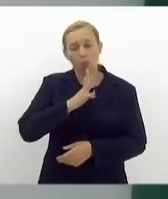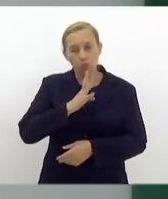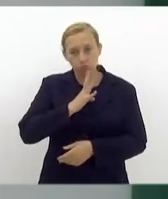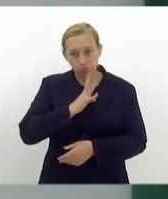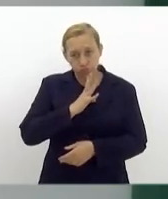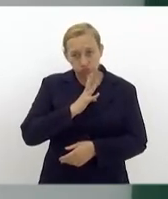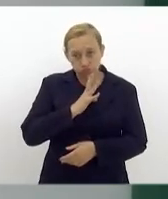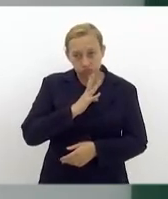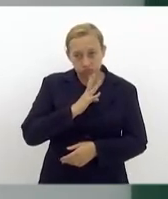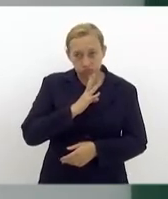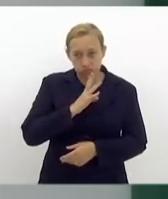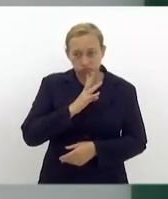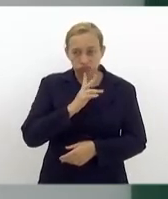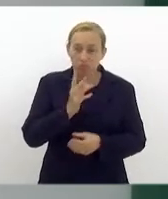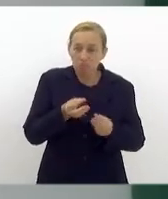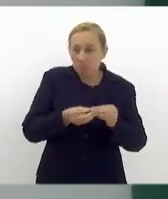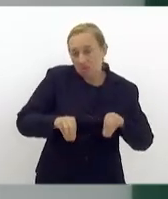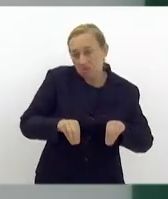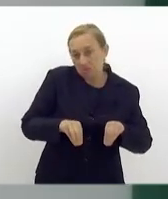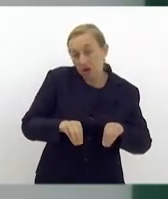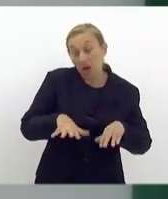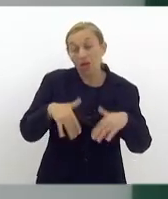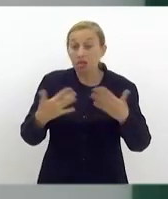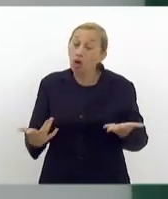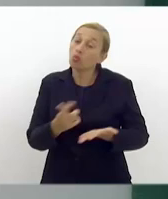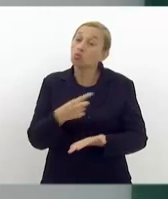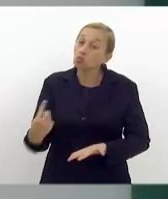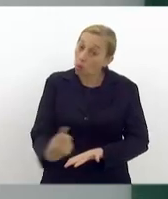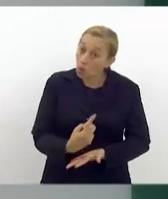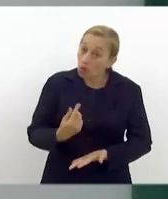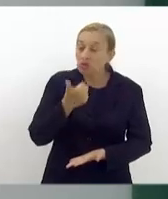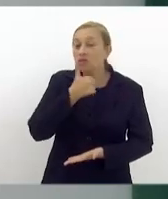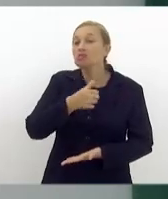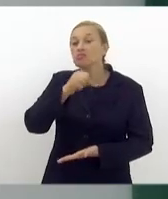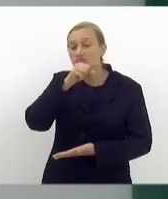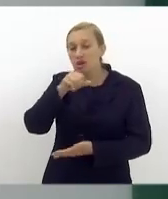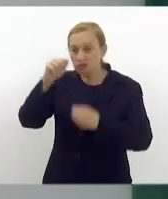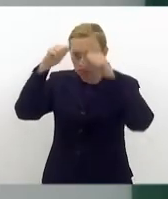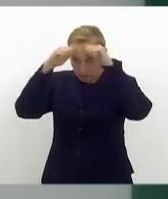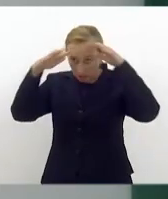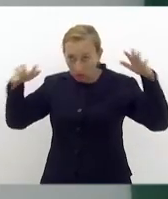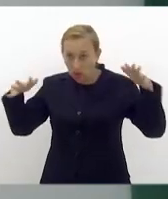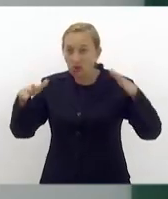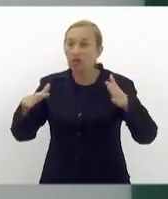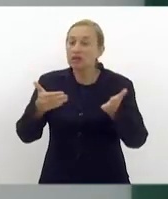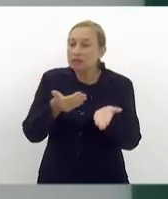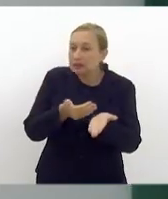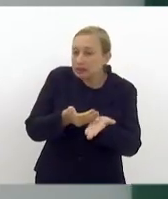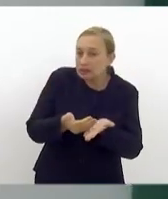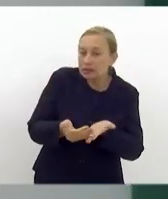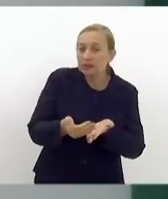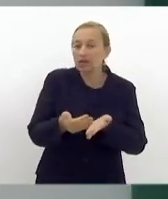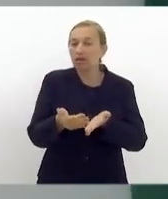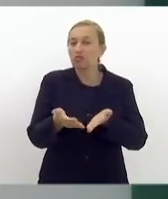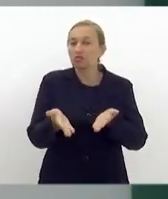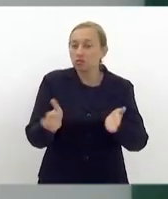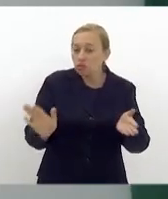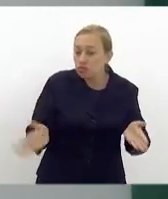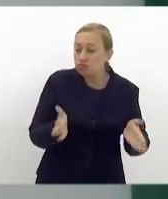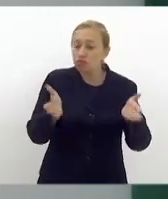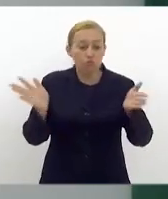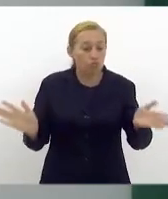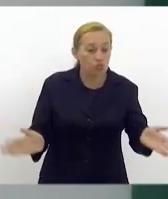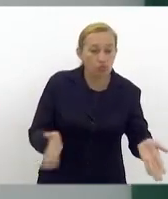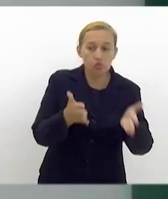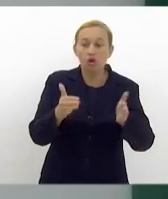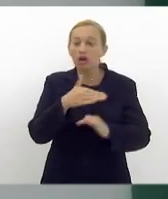seriam prejudicadas. Então, nós, mães de autistas, começamos a fazer uma mobilização em